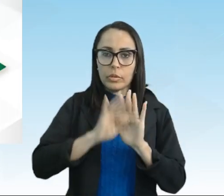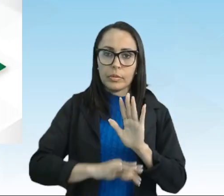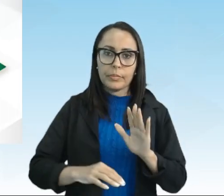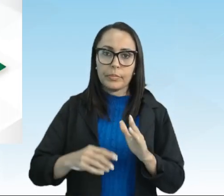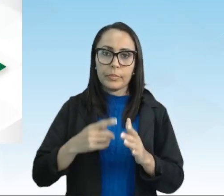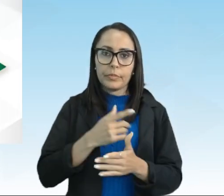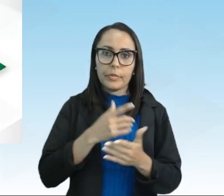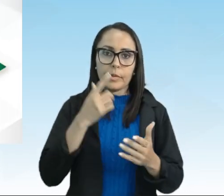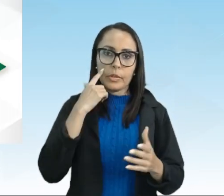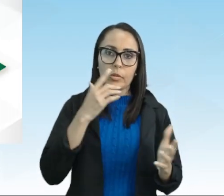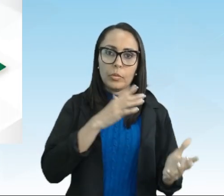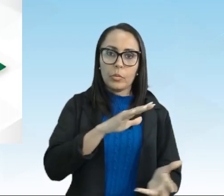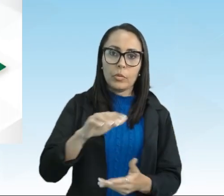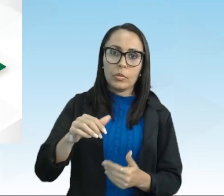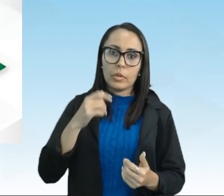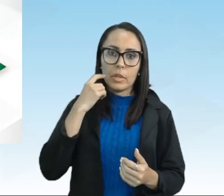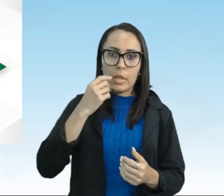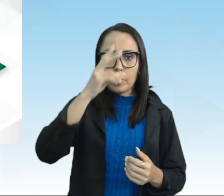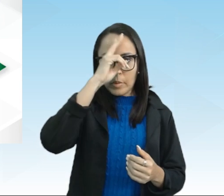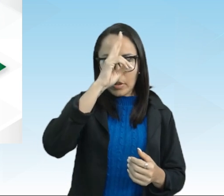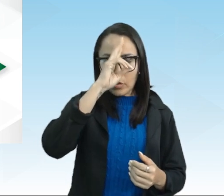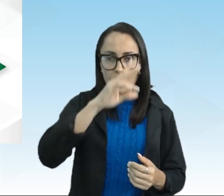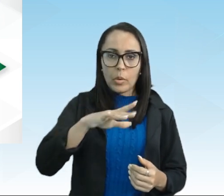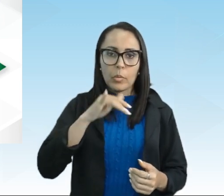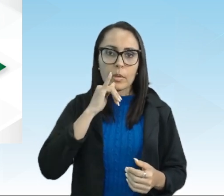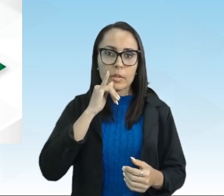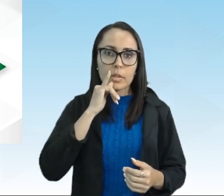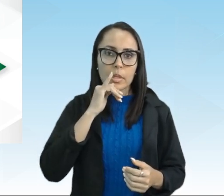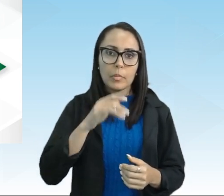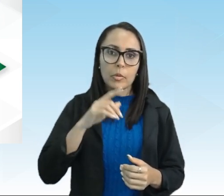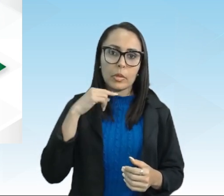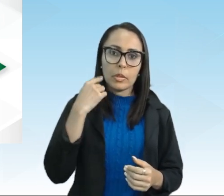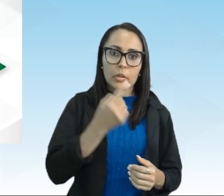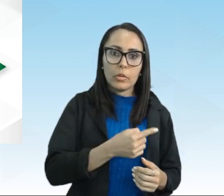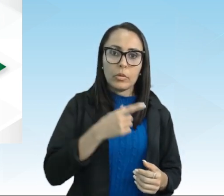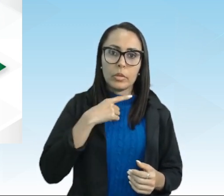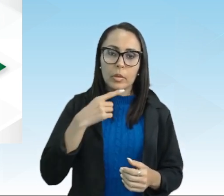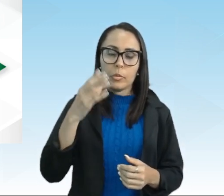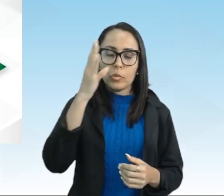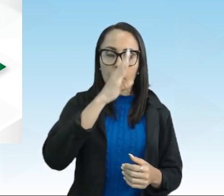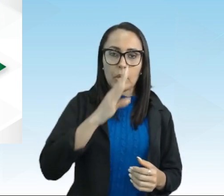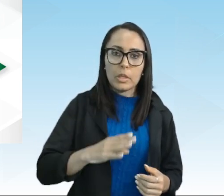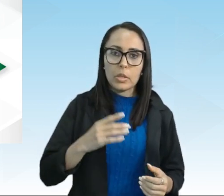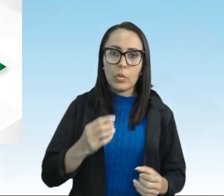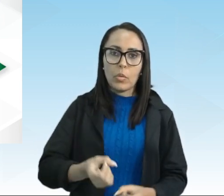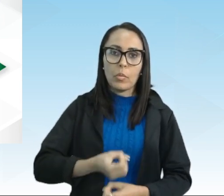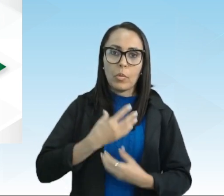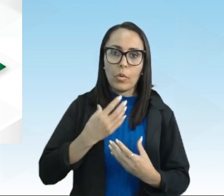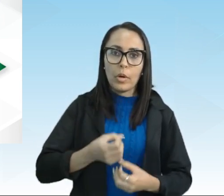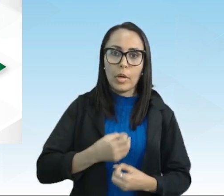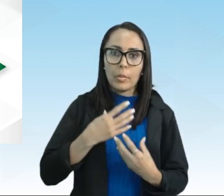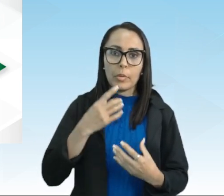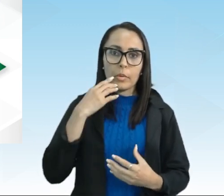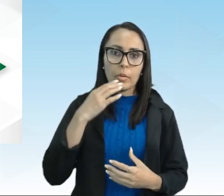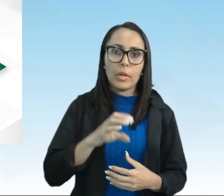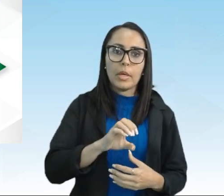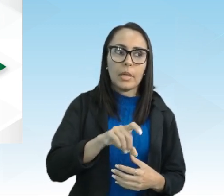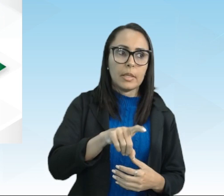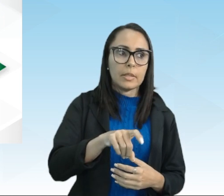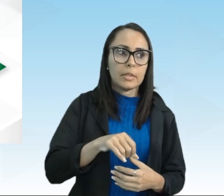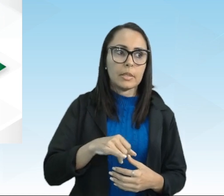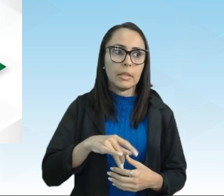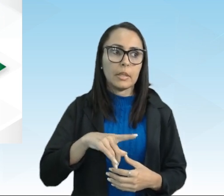do mundo lembrar, por exemplo que nós temos no Brasil o poema A Canção do Exílio de